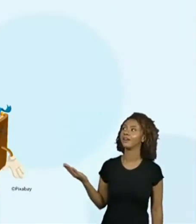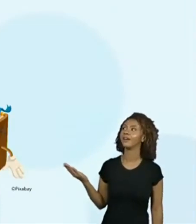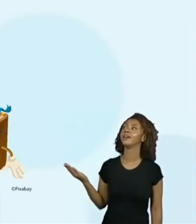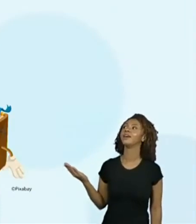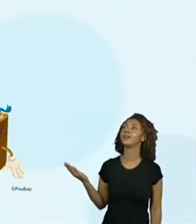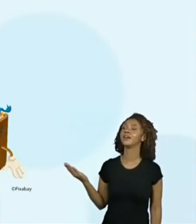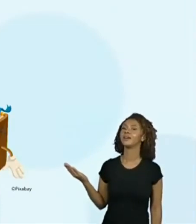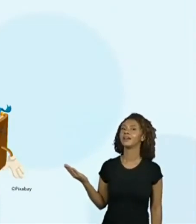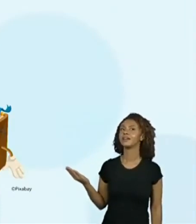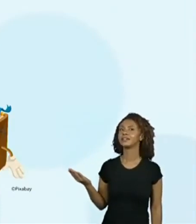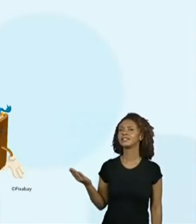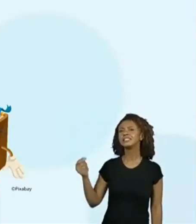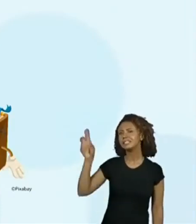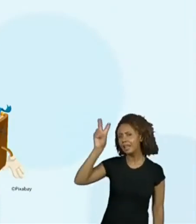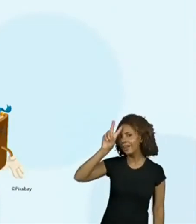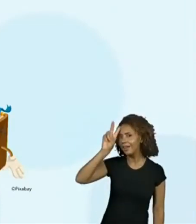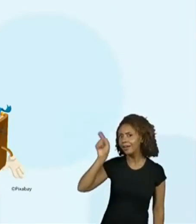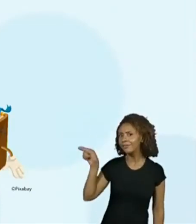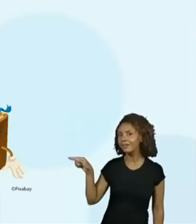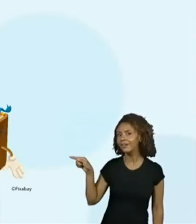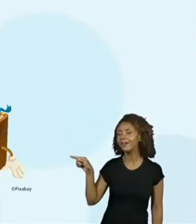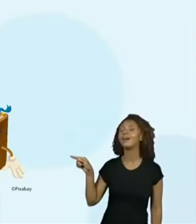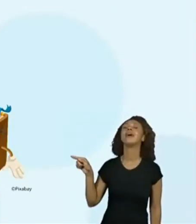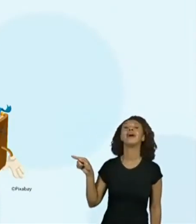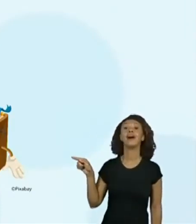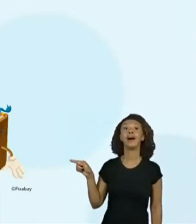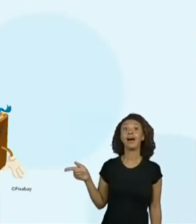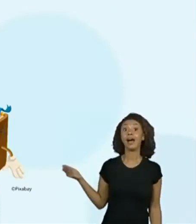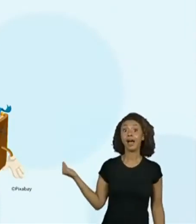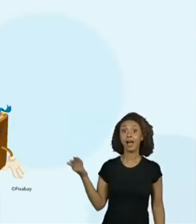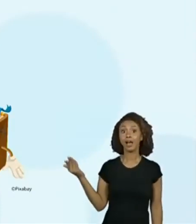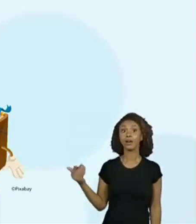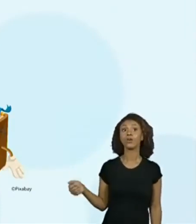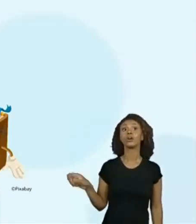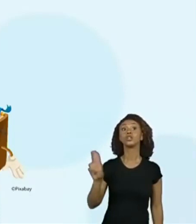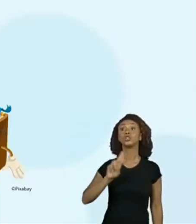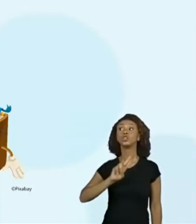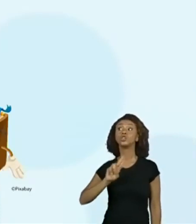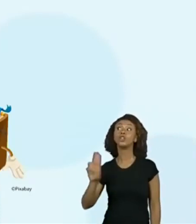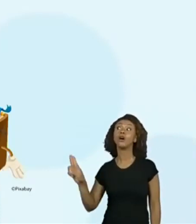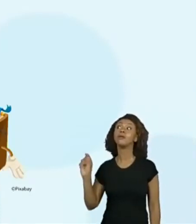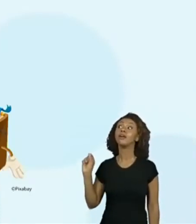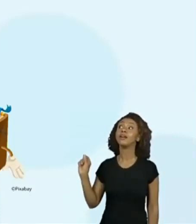Será que vocês vão lembrar? Agora a gente tem nome de quem.